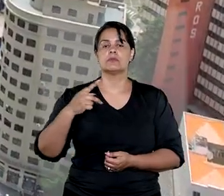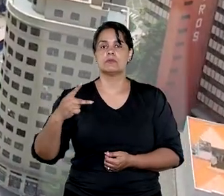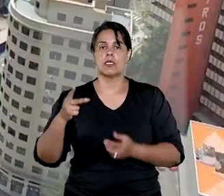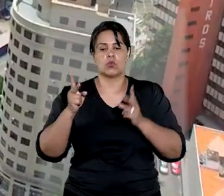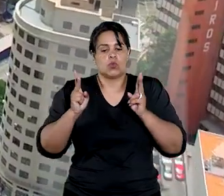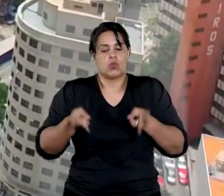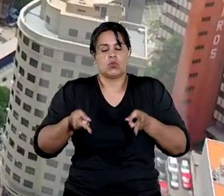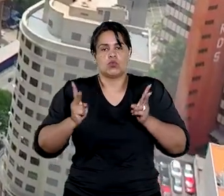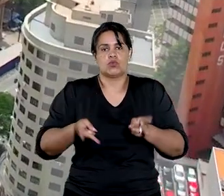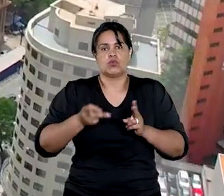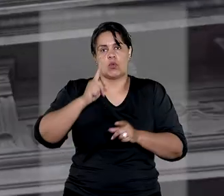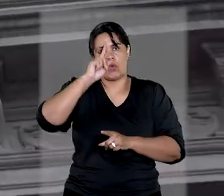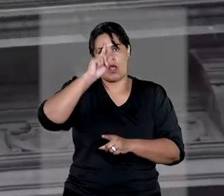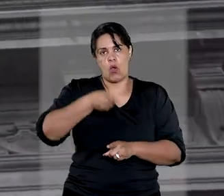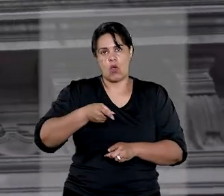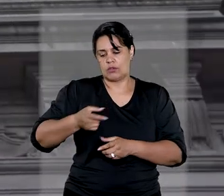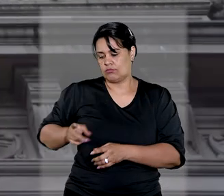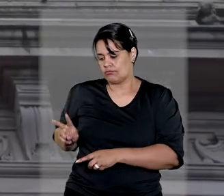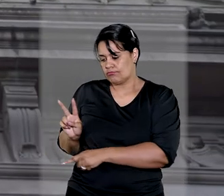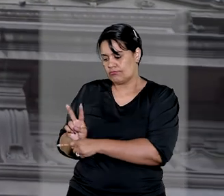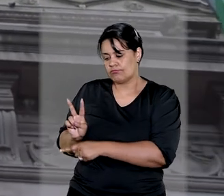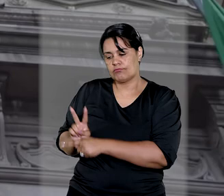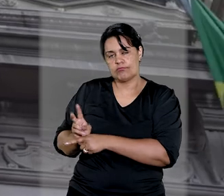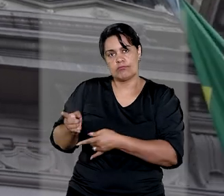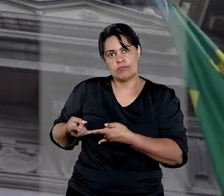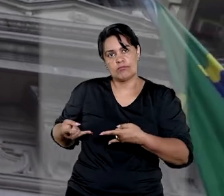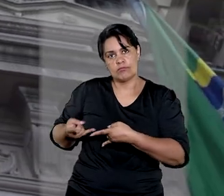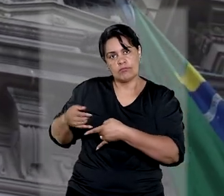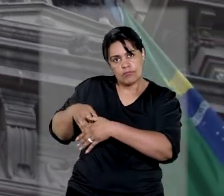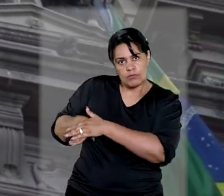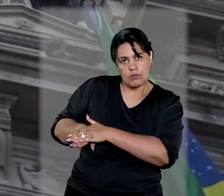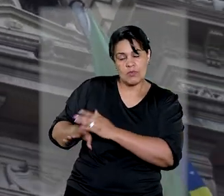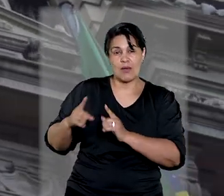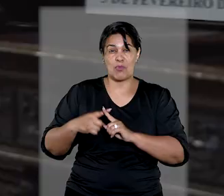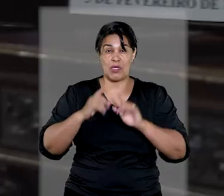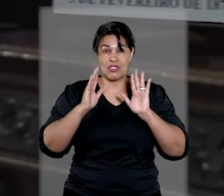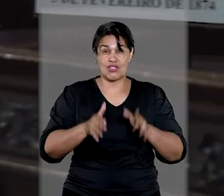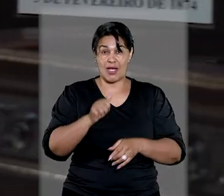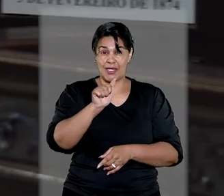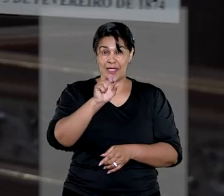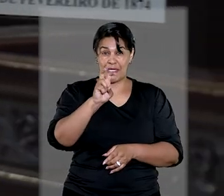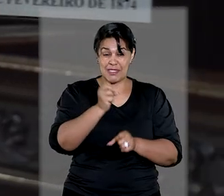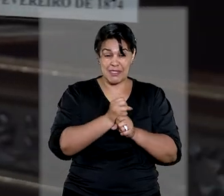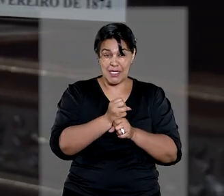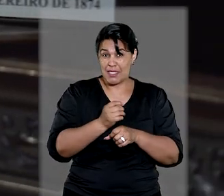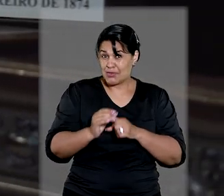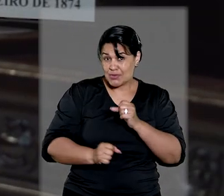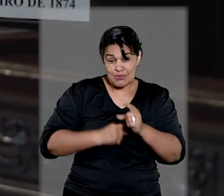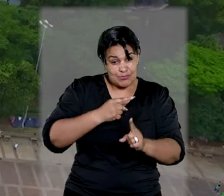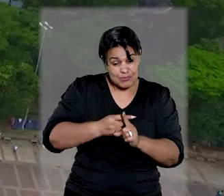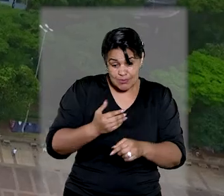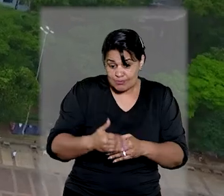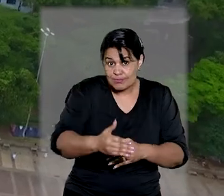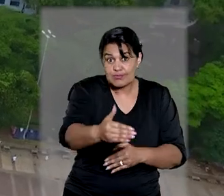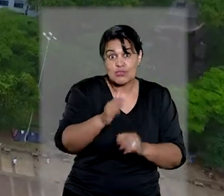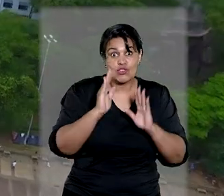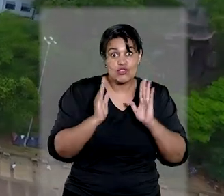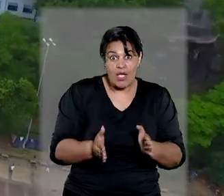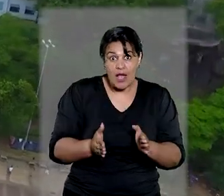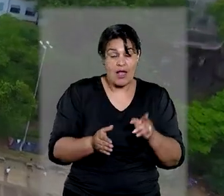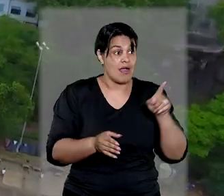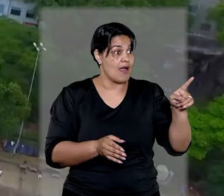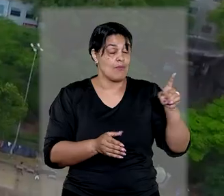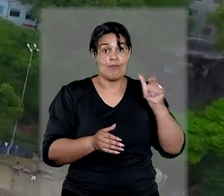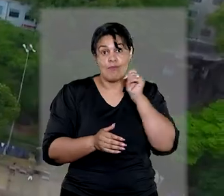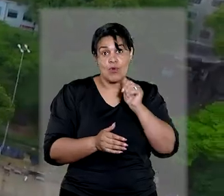manteve a ordem judicial de retenção dos passaportes, porque passados mais de 15 anos do início do cumprimento de sentença,